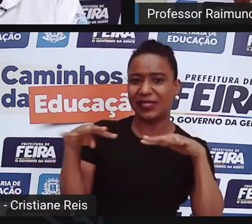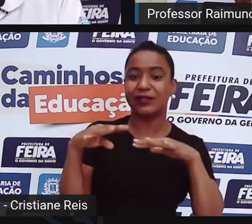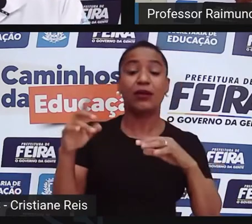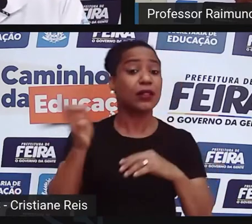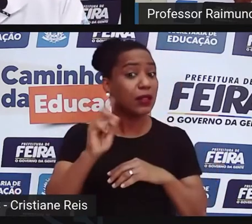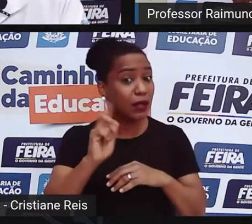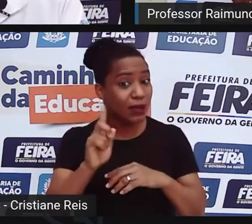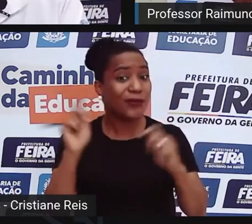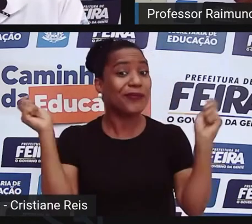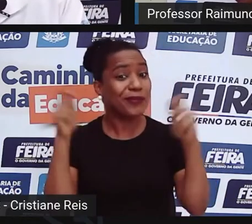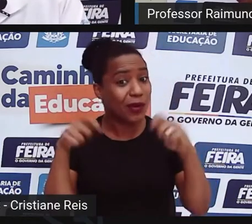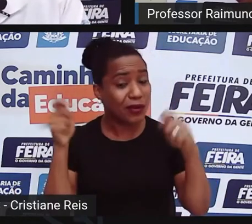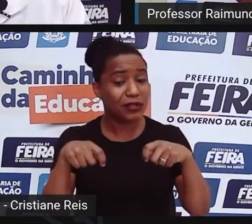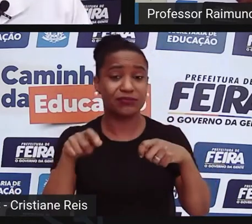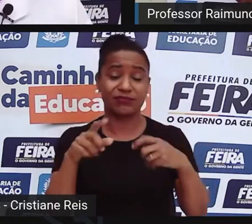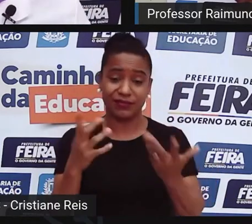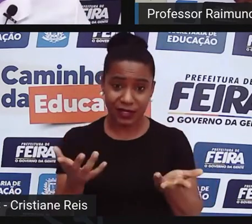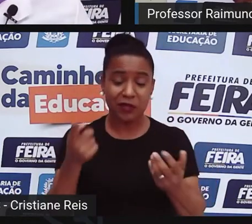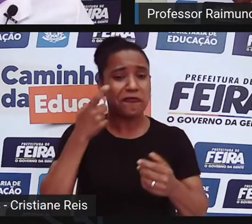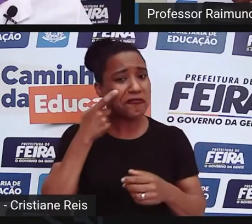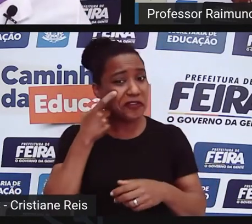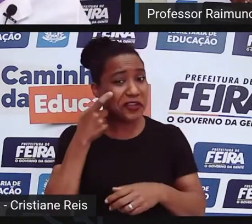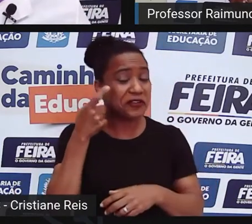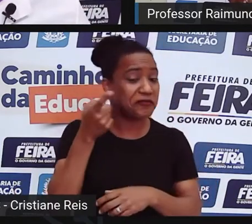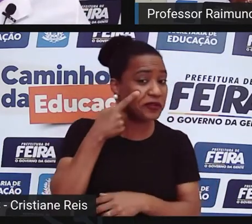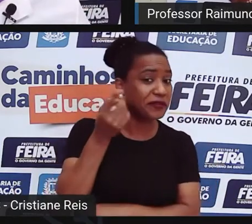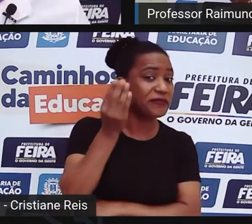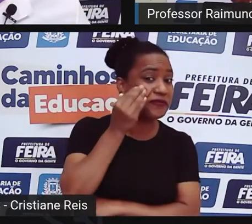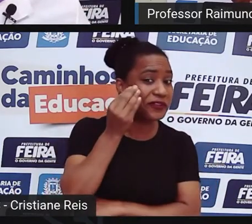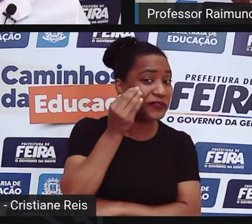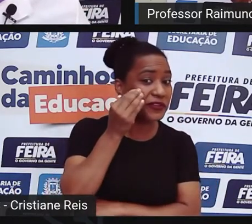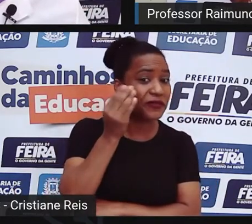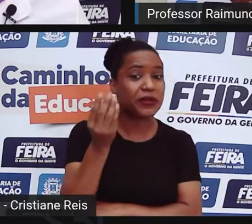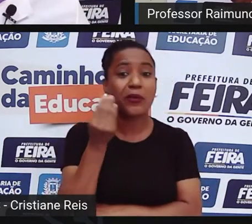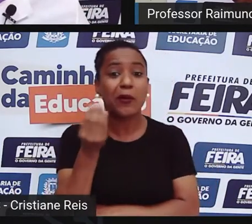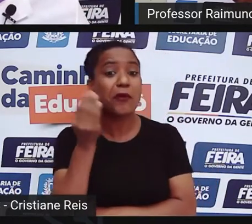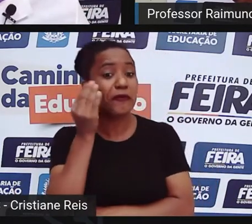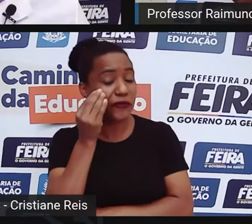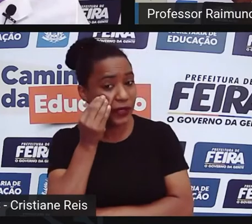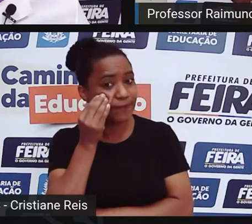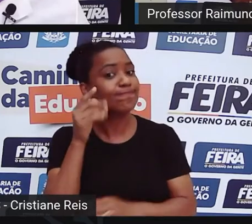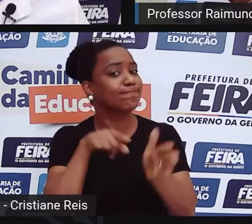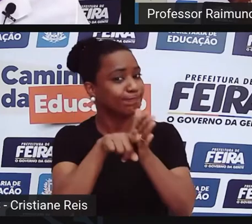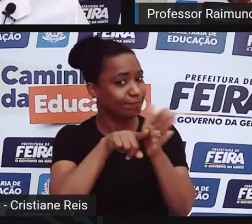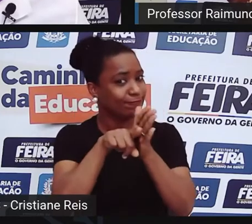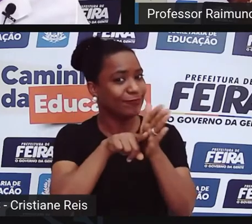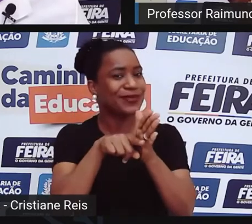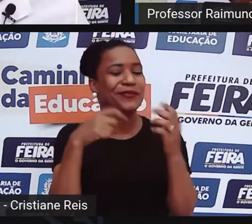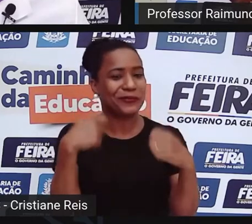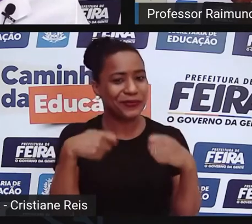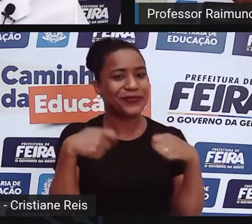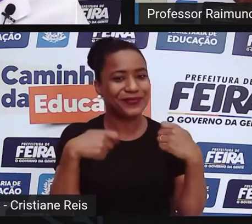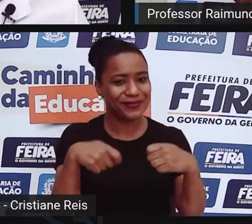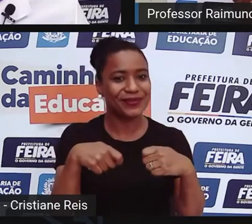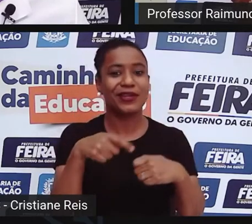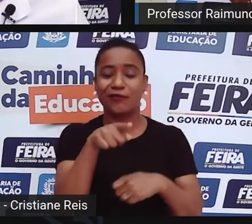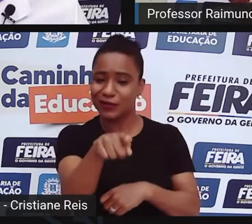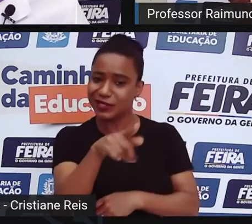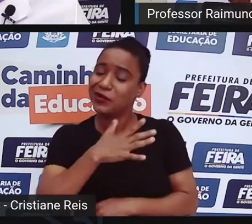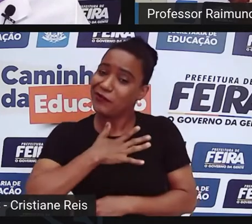permita Né? A prática A primeira aula O primeiro experimento Eu acredito Que vocês vão se